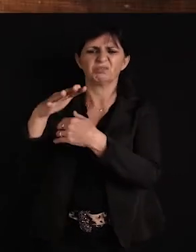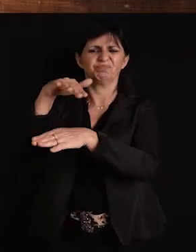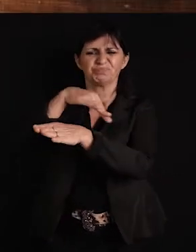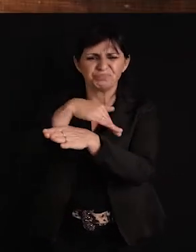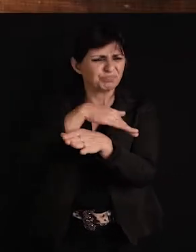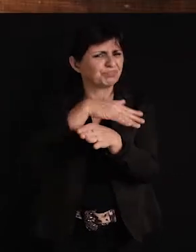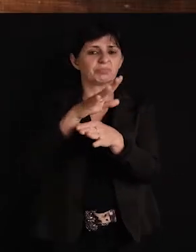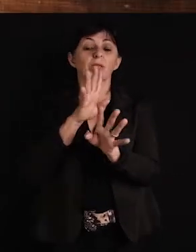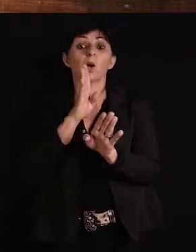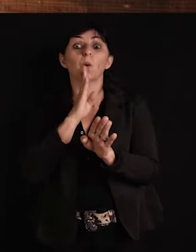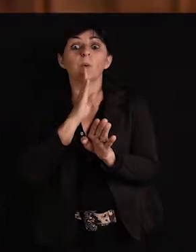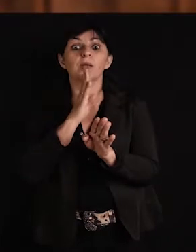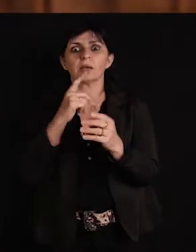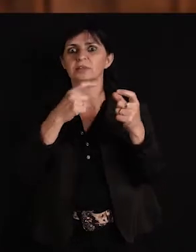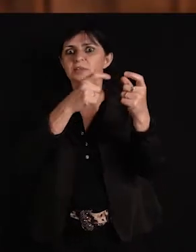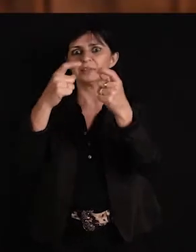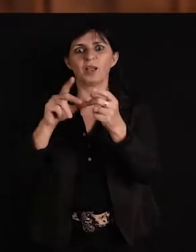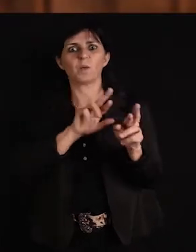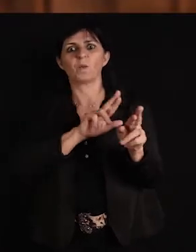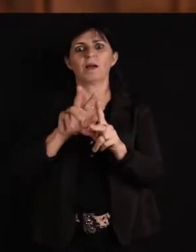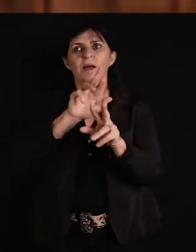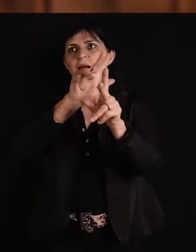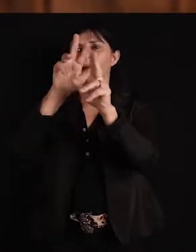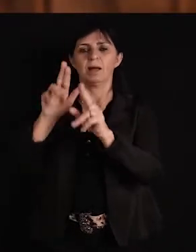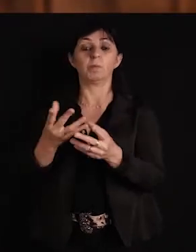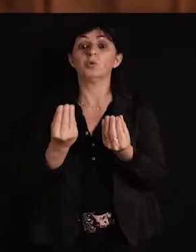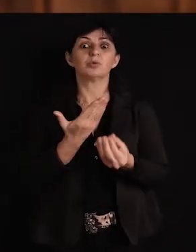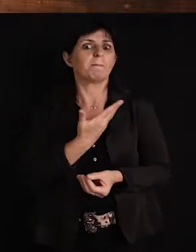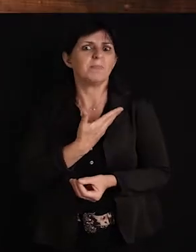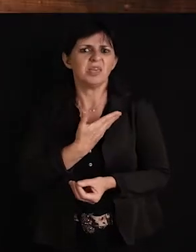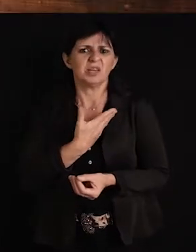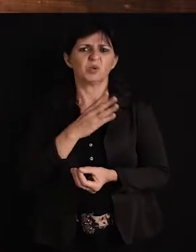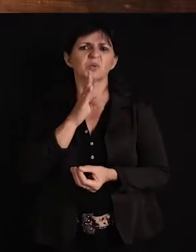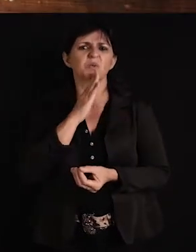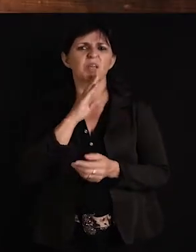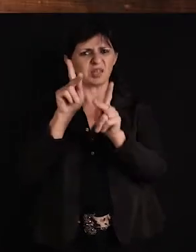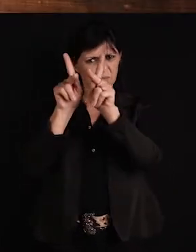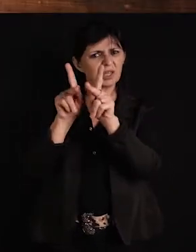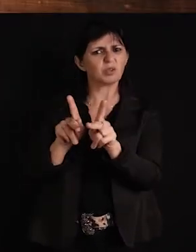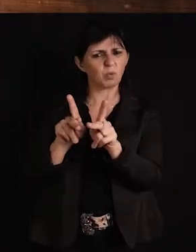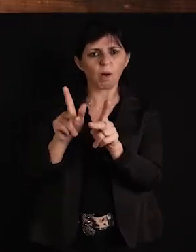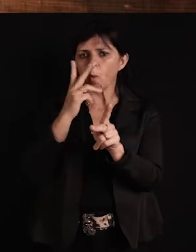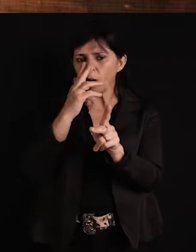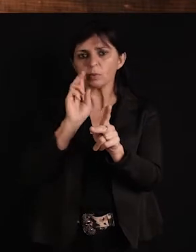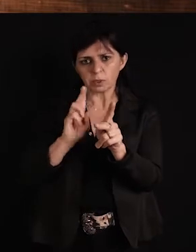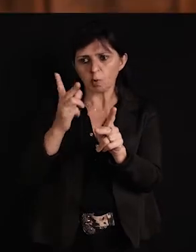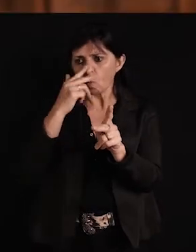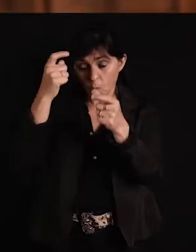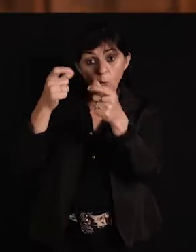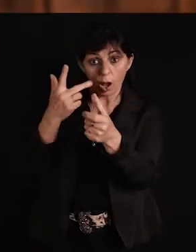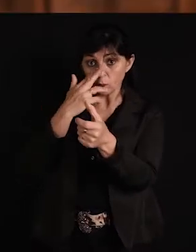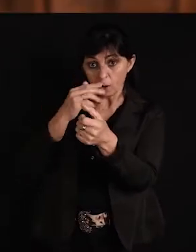conhecer vários lugares, conhecer tantos amigos, tantas pessoas, por mais que você toque no mesmo lugar, é sempre uma coisa nova,